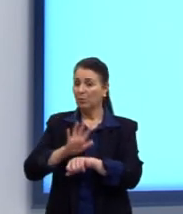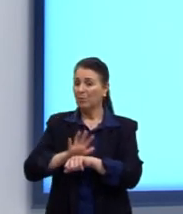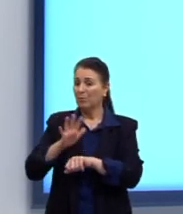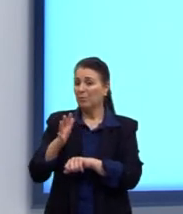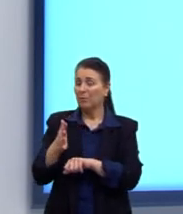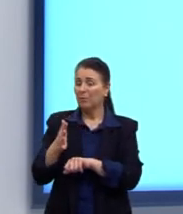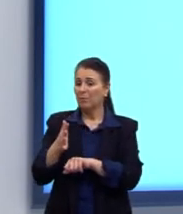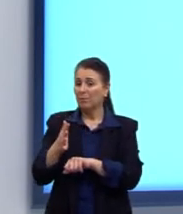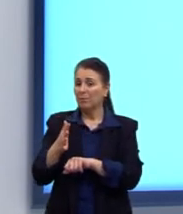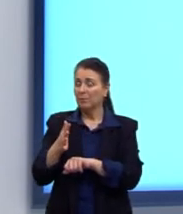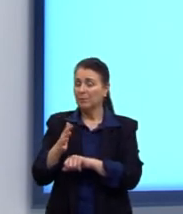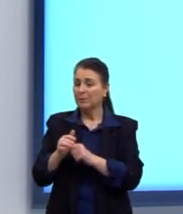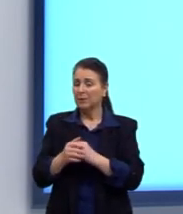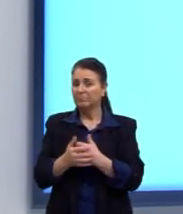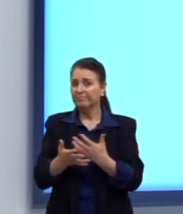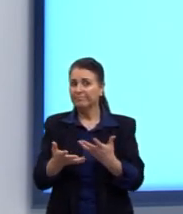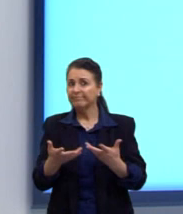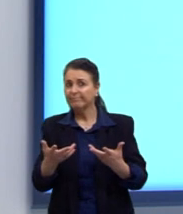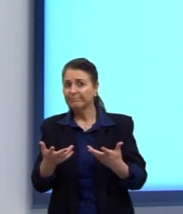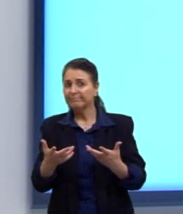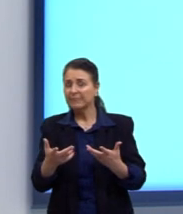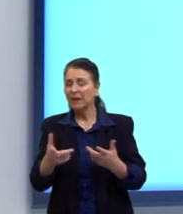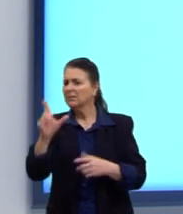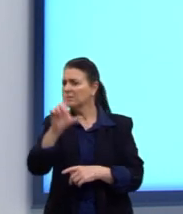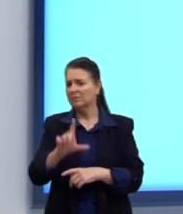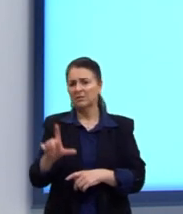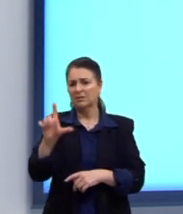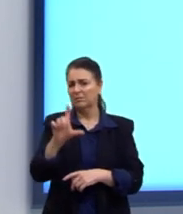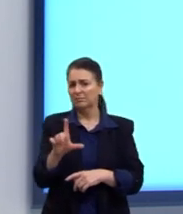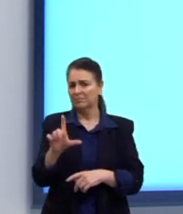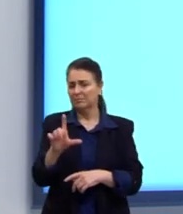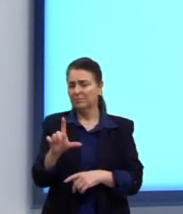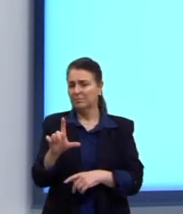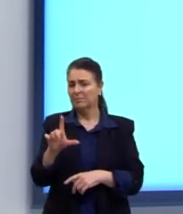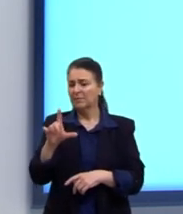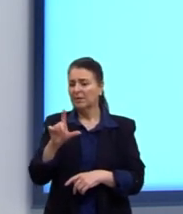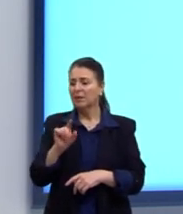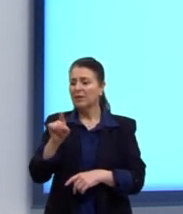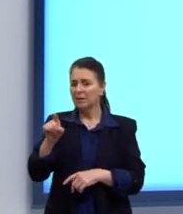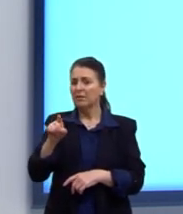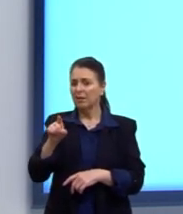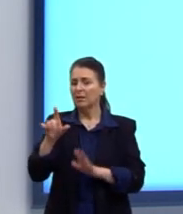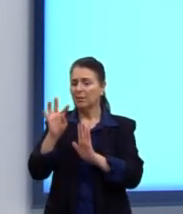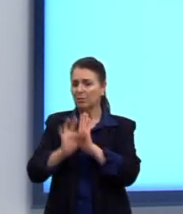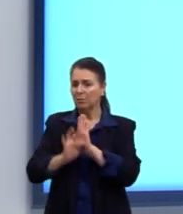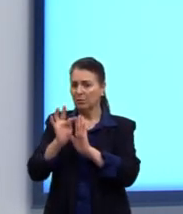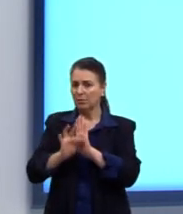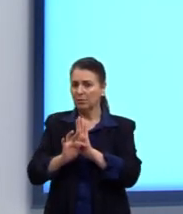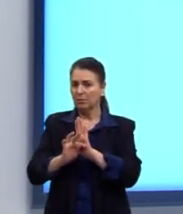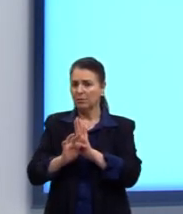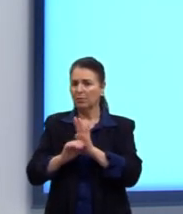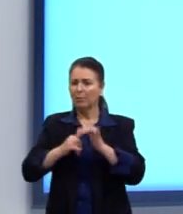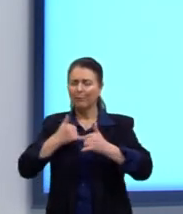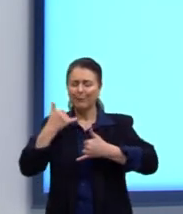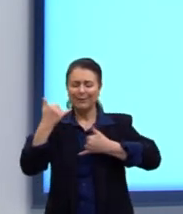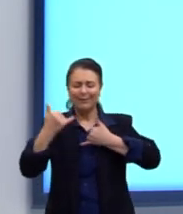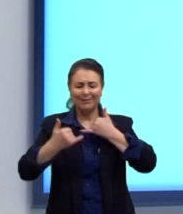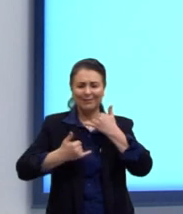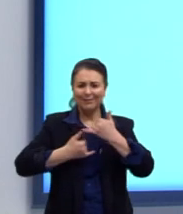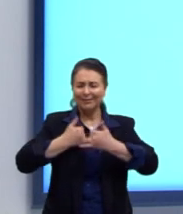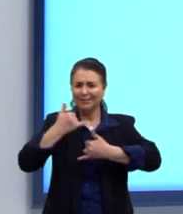literário, por assim dizer. E ele nos diz, rindo brincalhona,